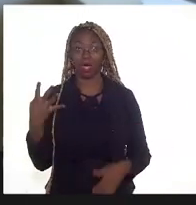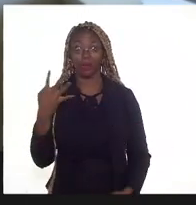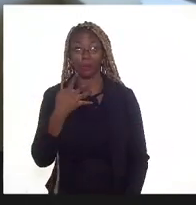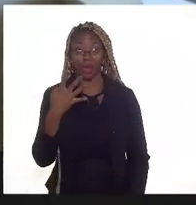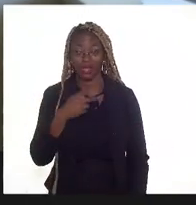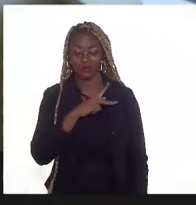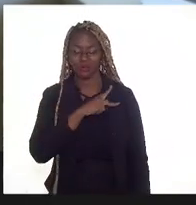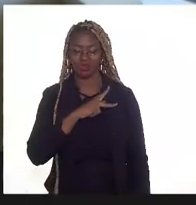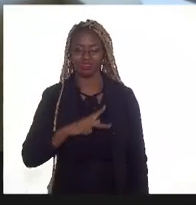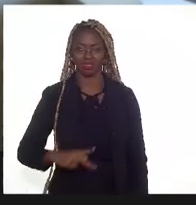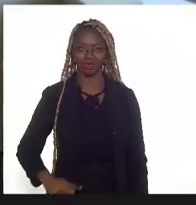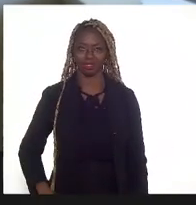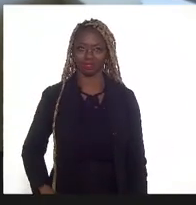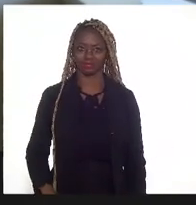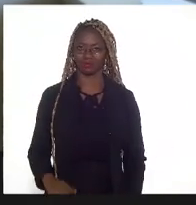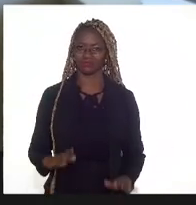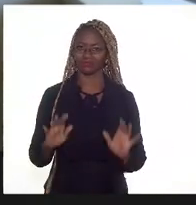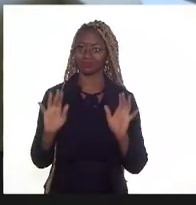presidente.